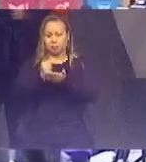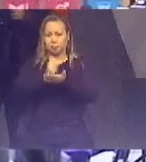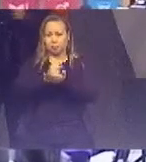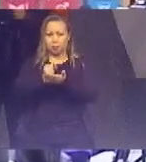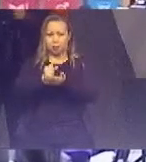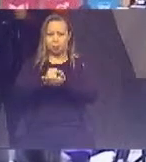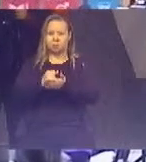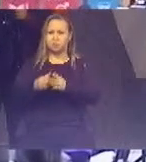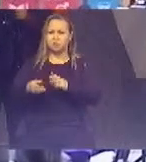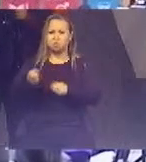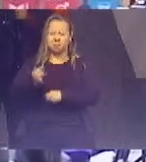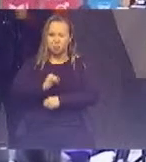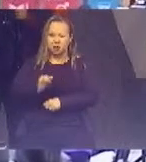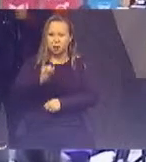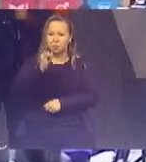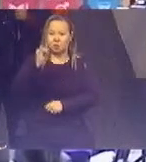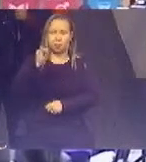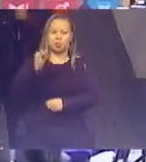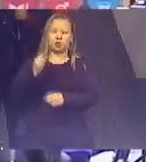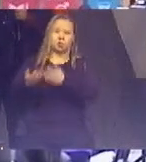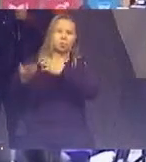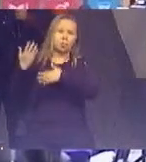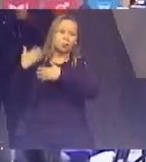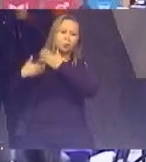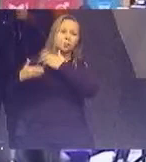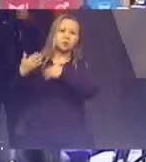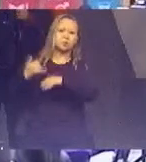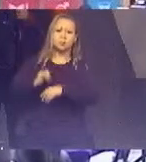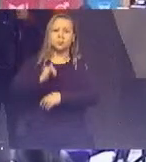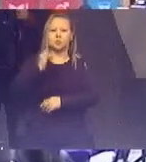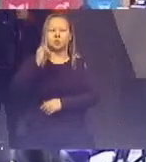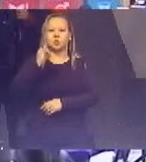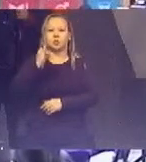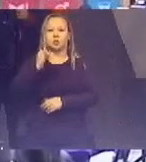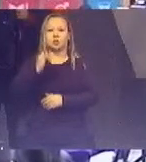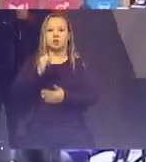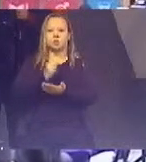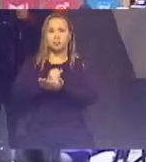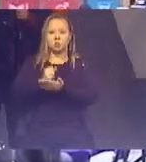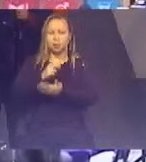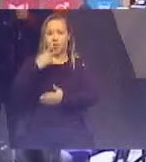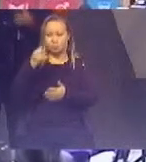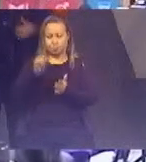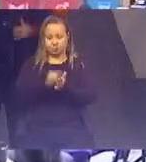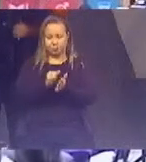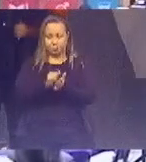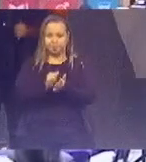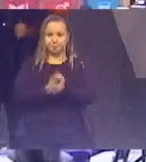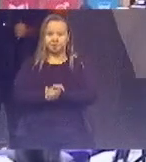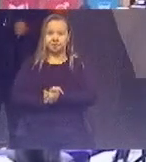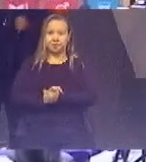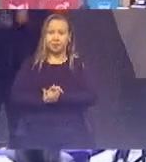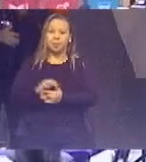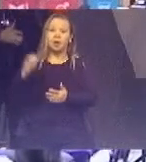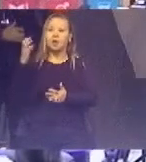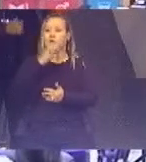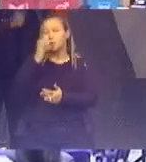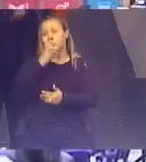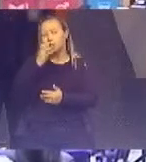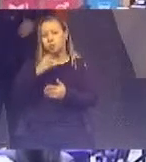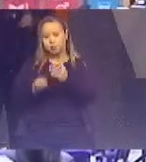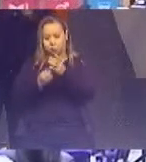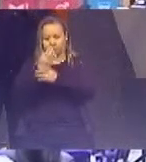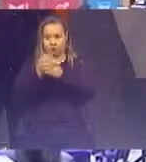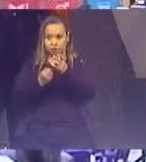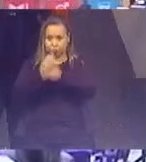precursor ao vincular a remuneração da contratada performance da instalação Em breve criaremos